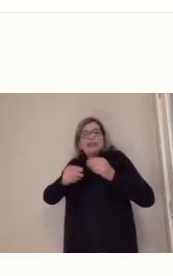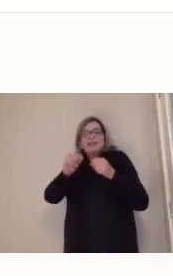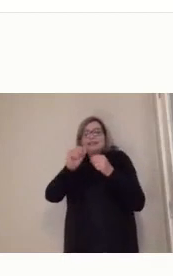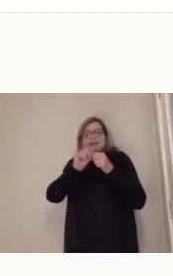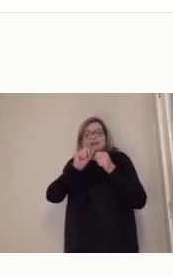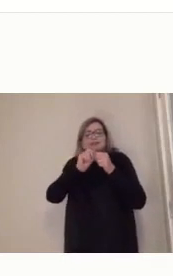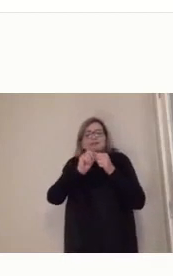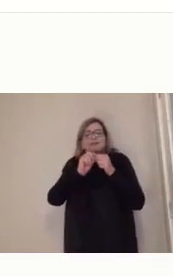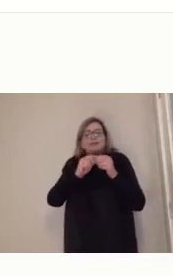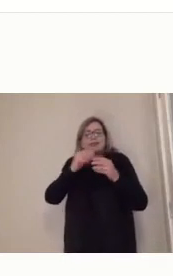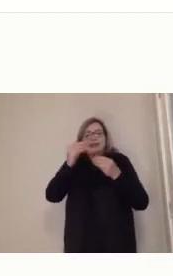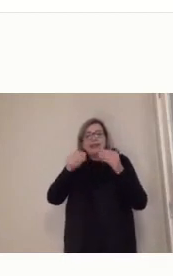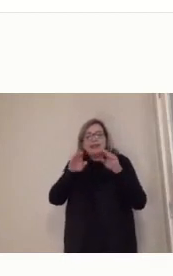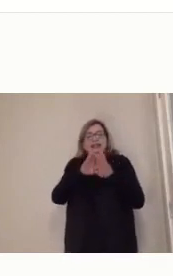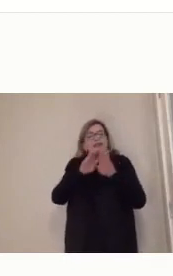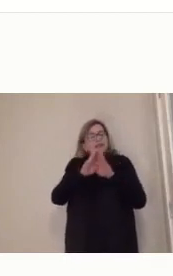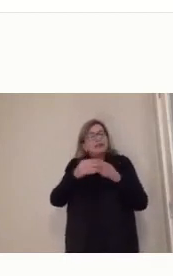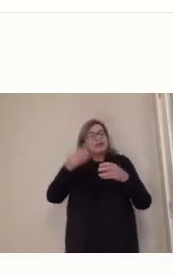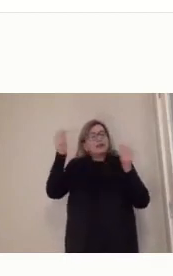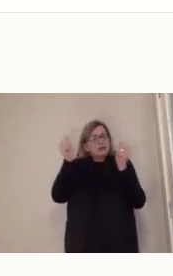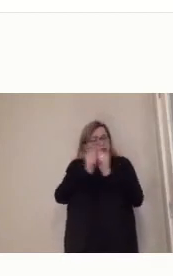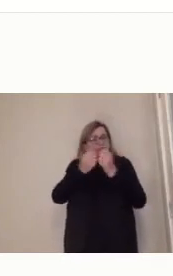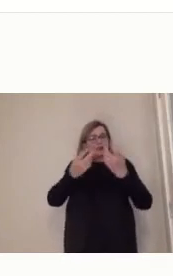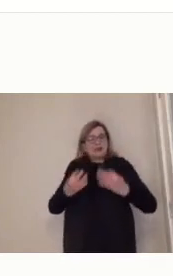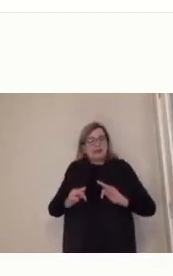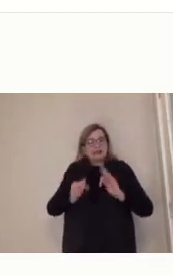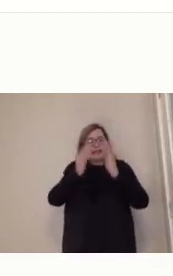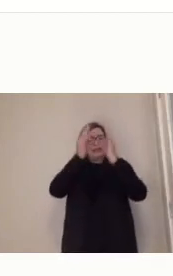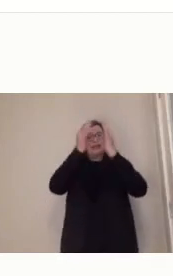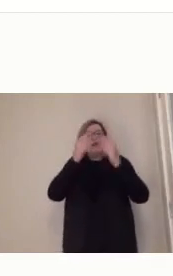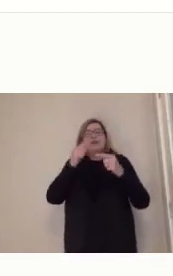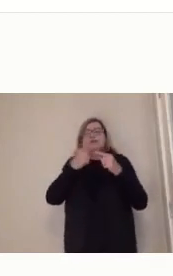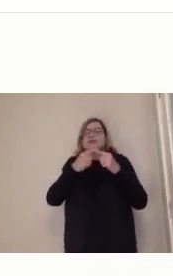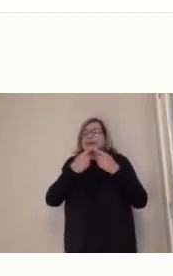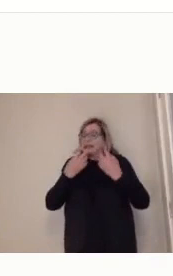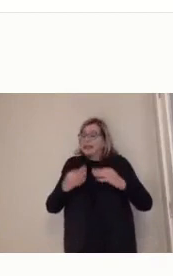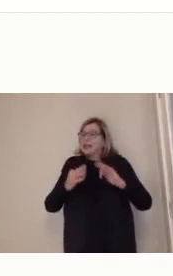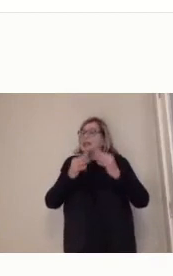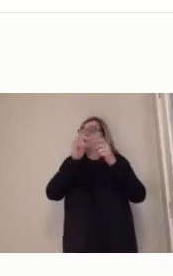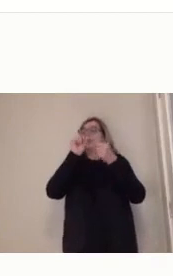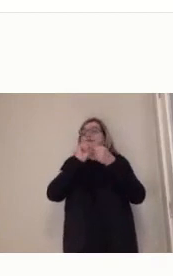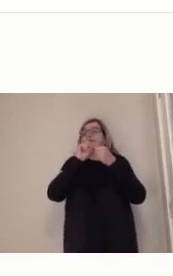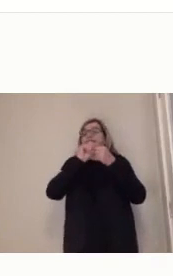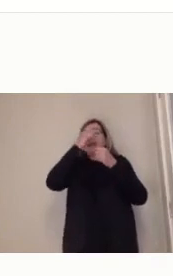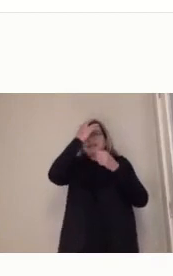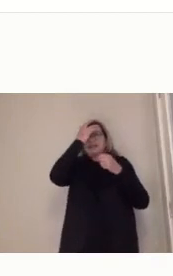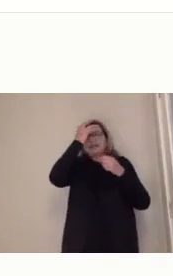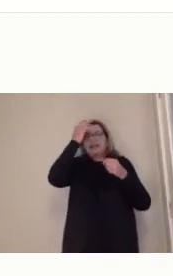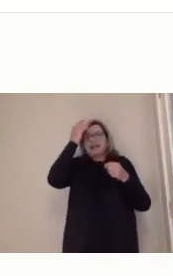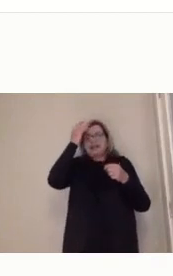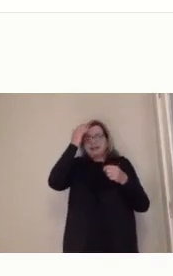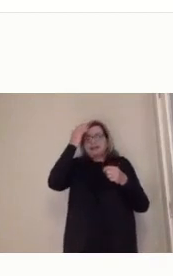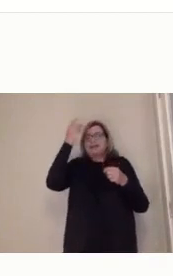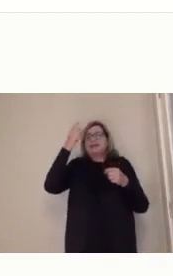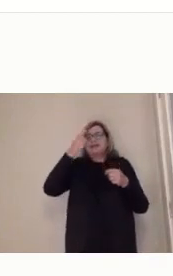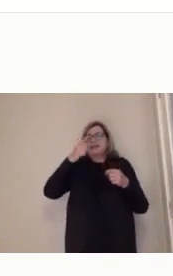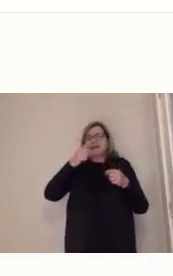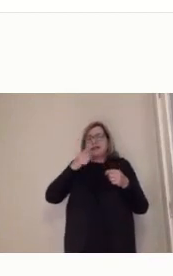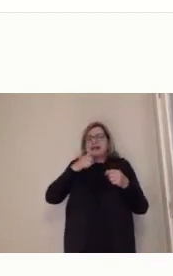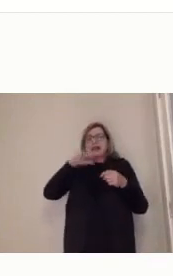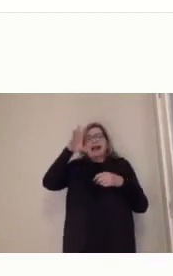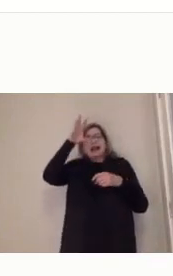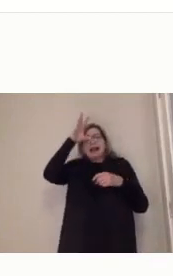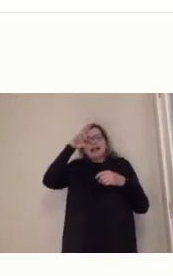a se terem mais, muito mais do que outras, né? E a gente vê esse cenário, que a gente conhece muito bem,